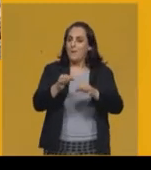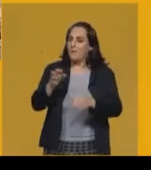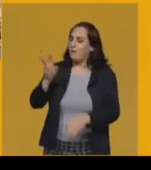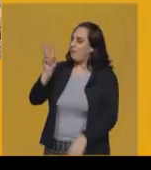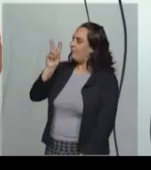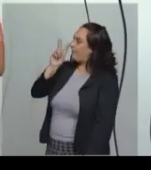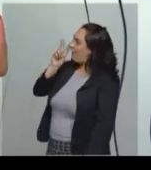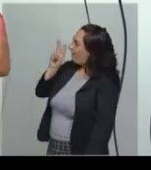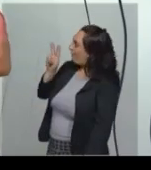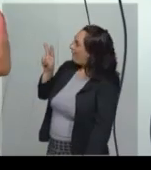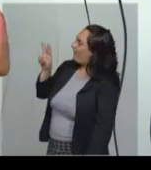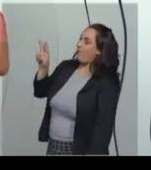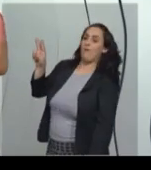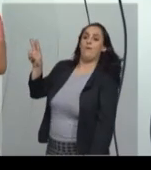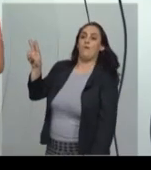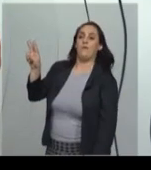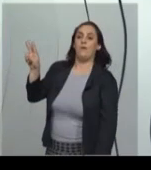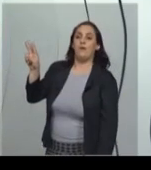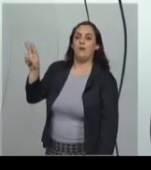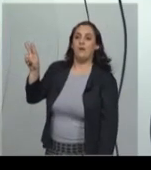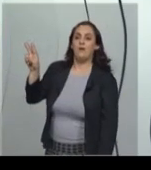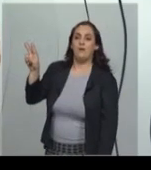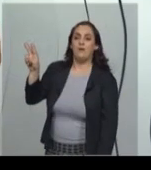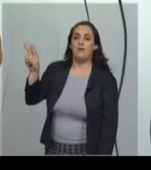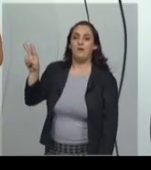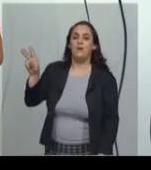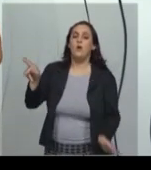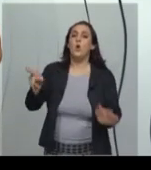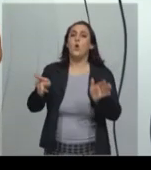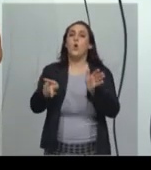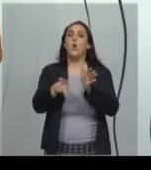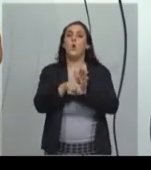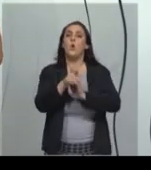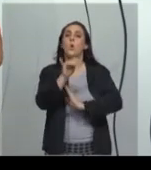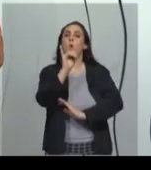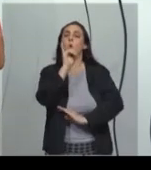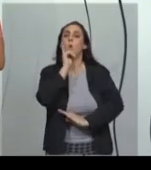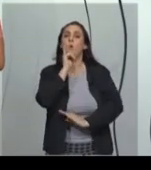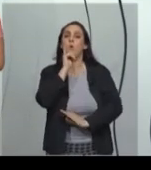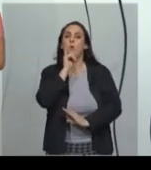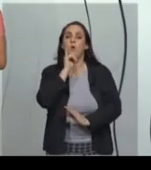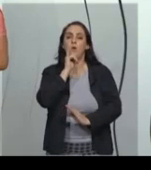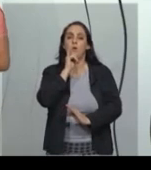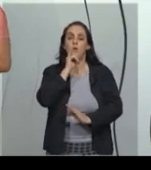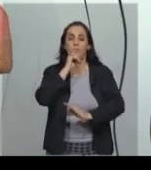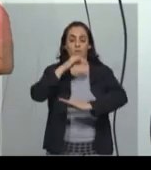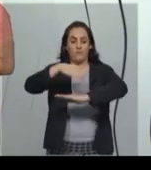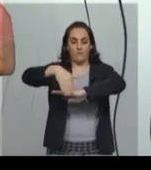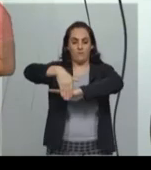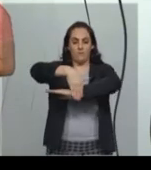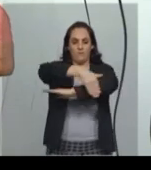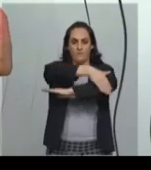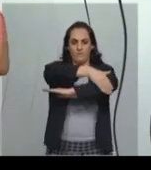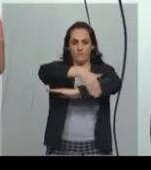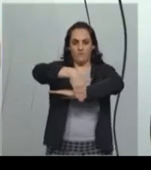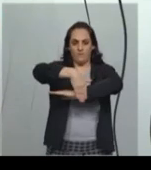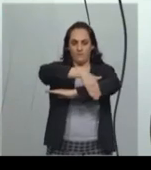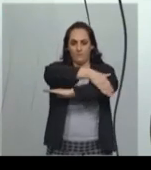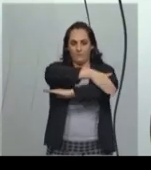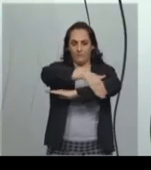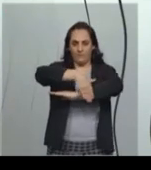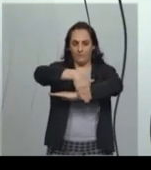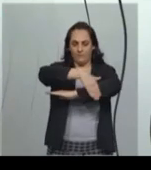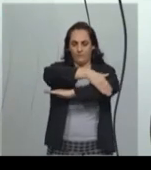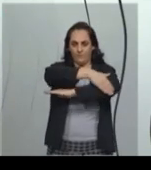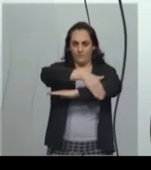nessa imagem a Avenida Afonso Pena, que é o eixo central da cidade. Então,